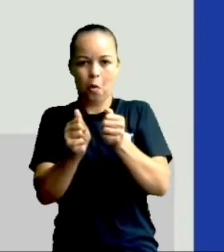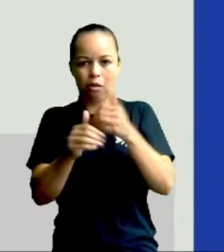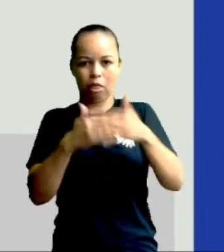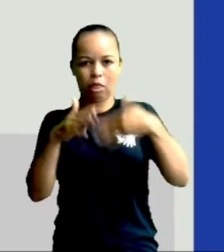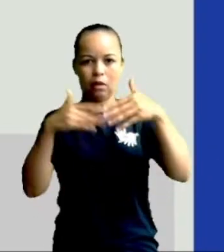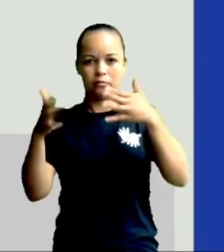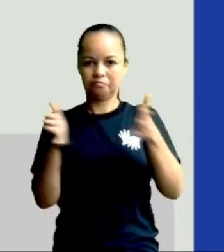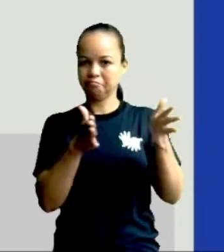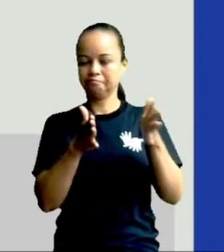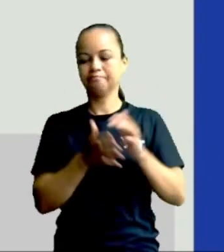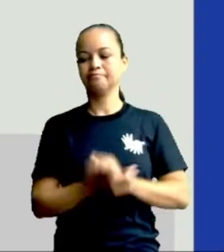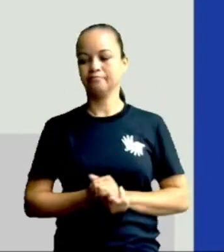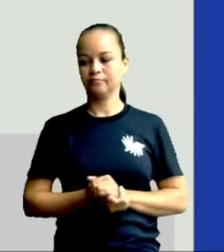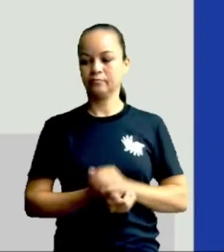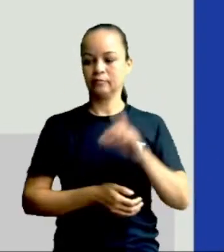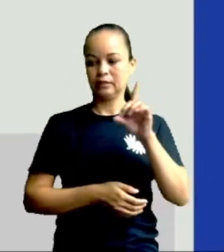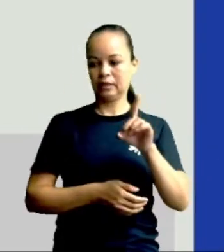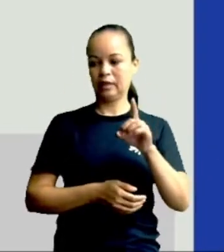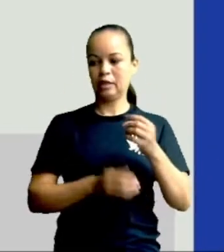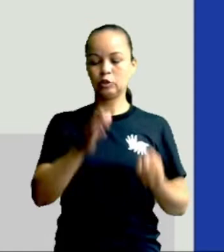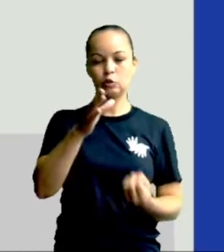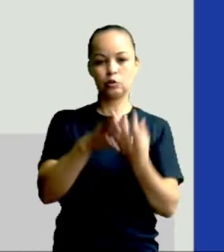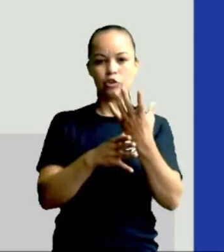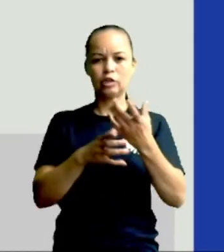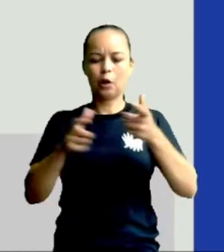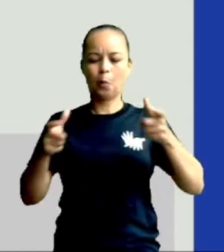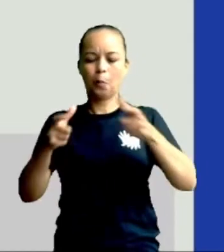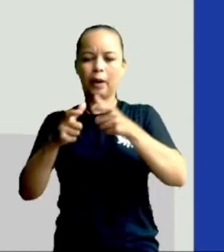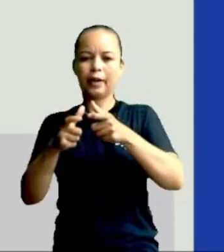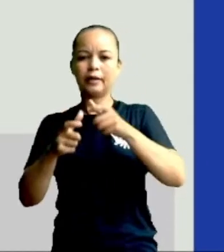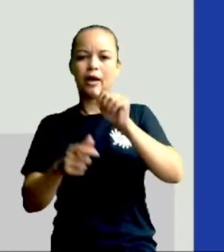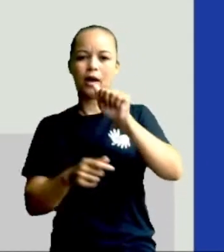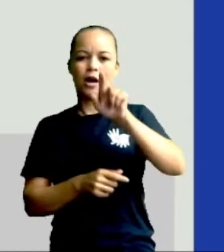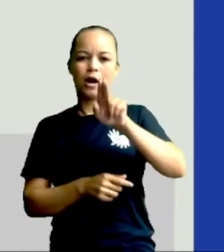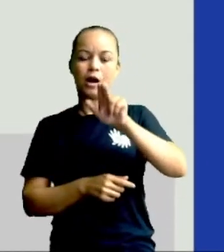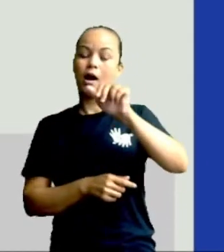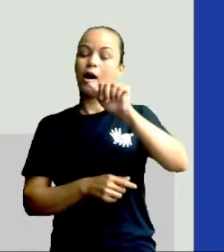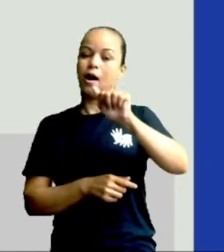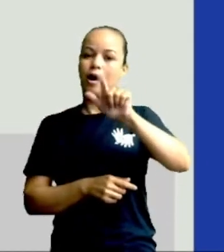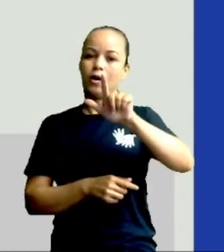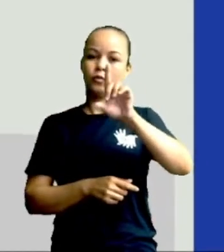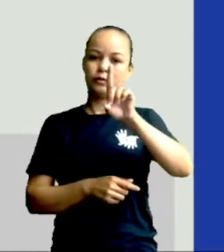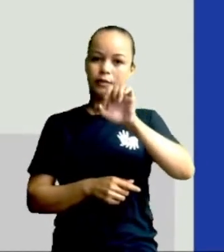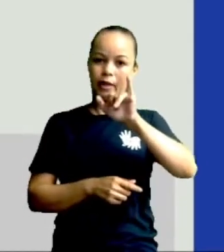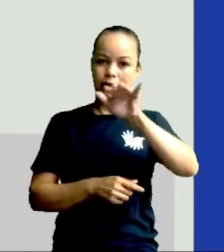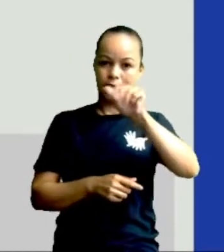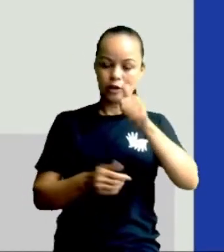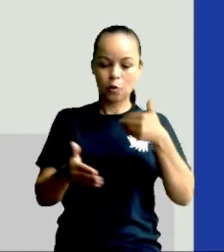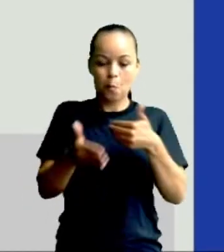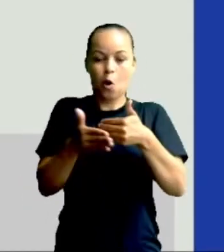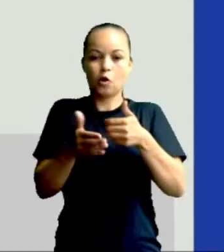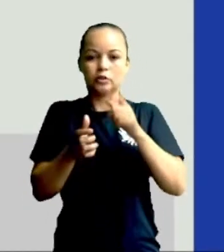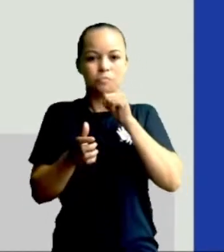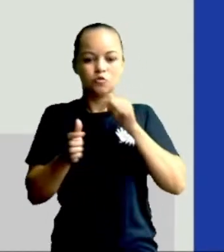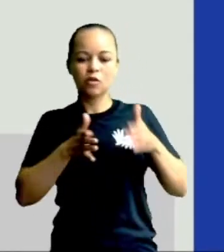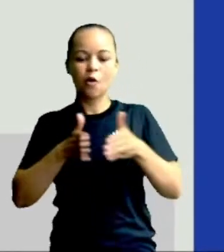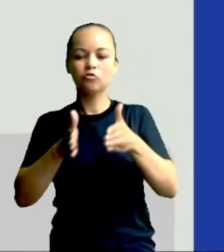Ou letra D. Surgiram inicialmente como pequenas aldeias as margens de rios? E aí?